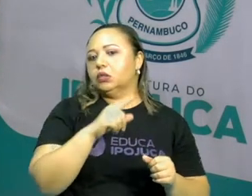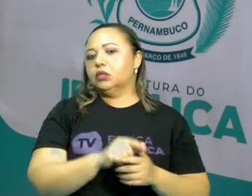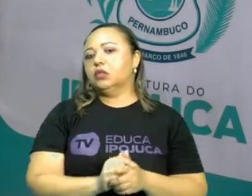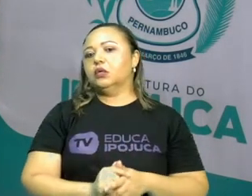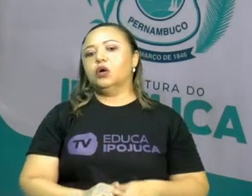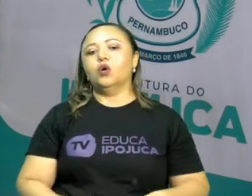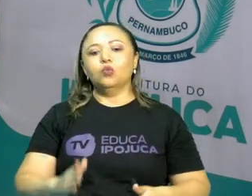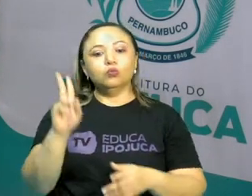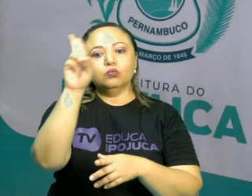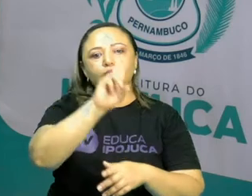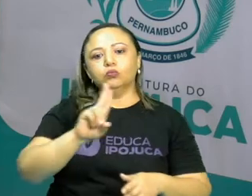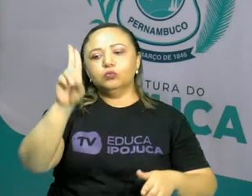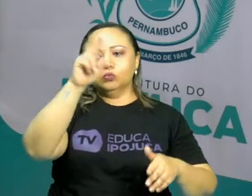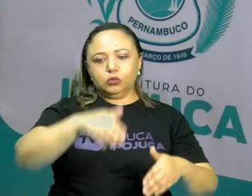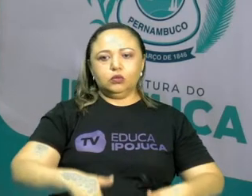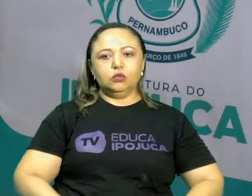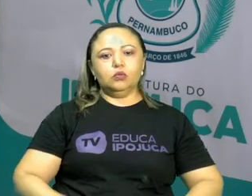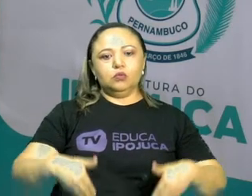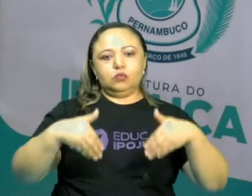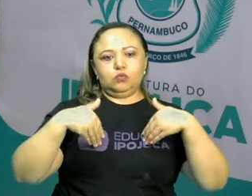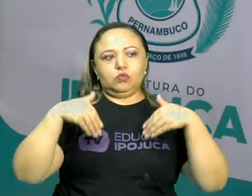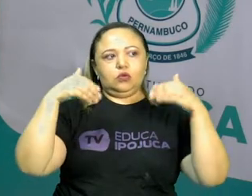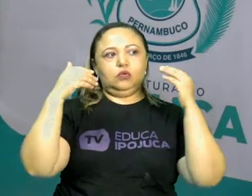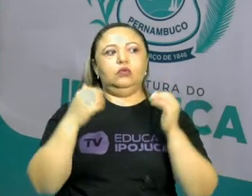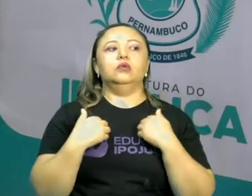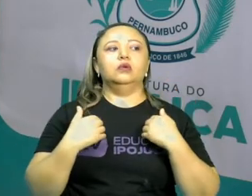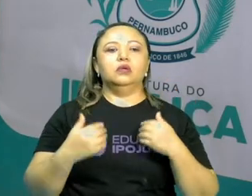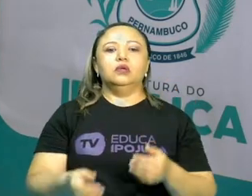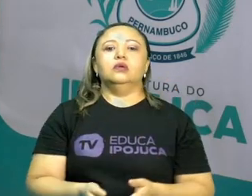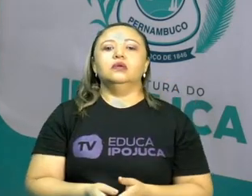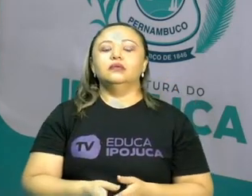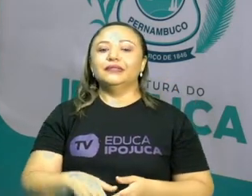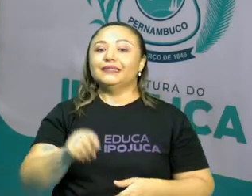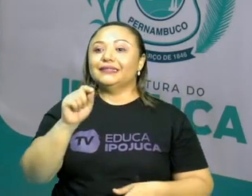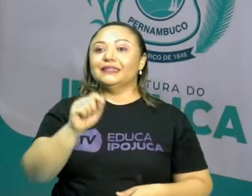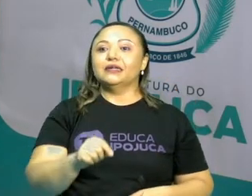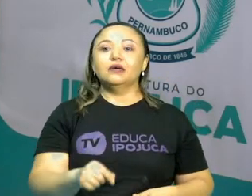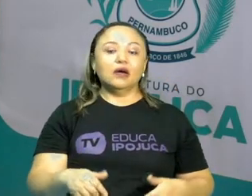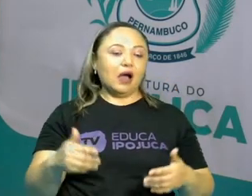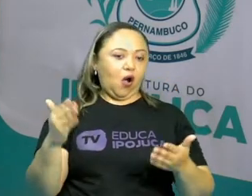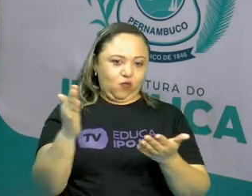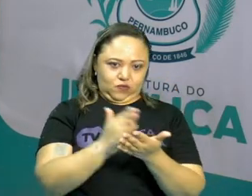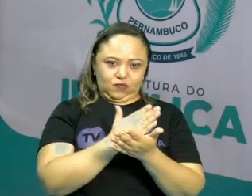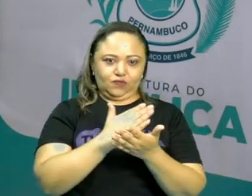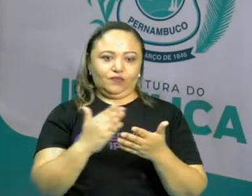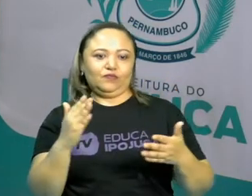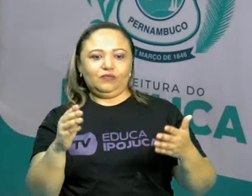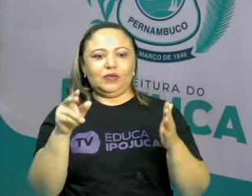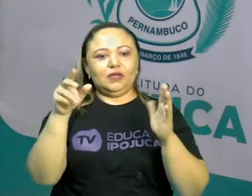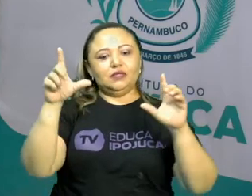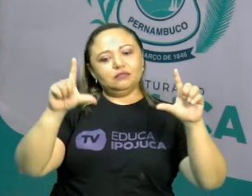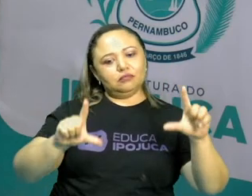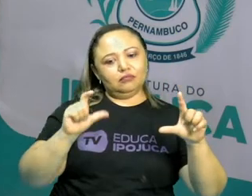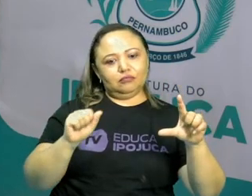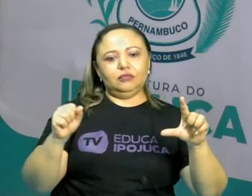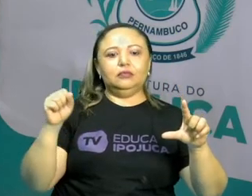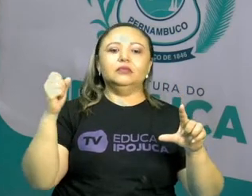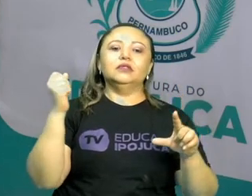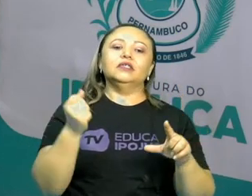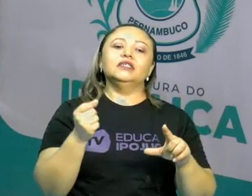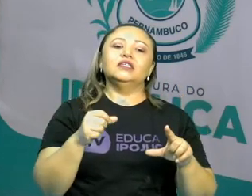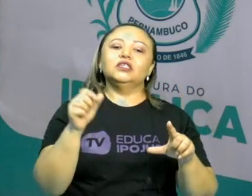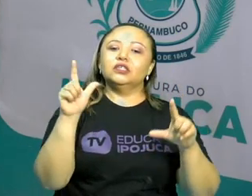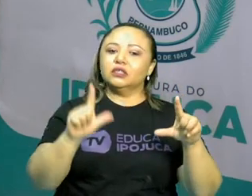riso que a charge provoca, não é um humor inocente, mas é um humor crítico, tá?